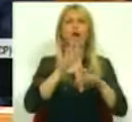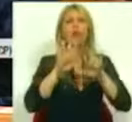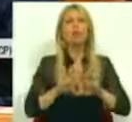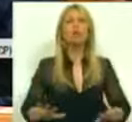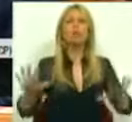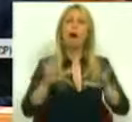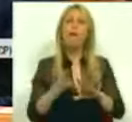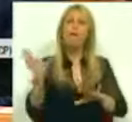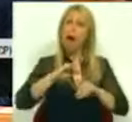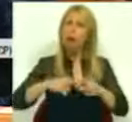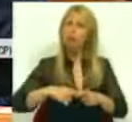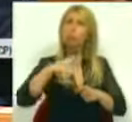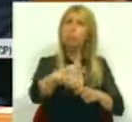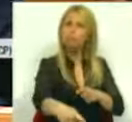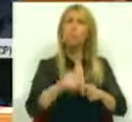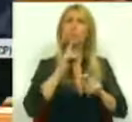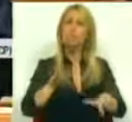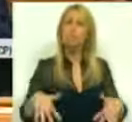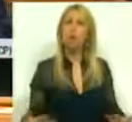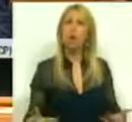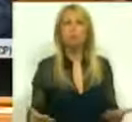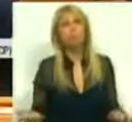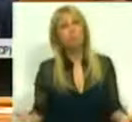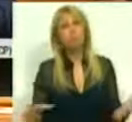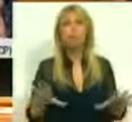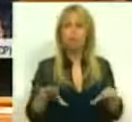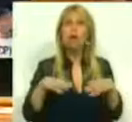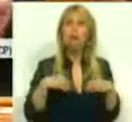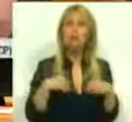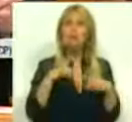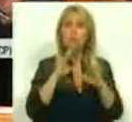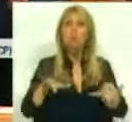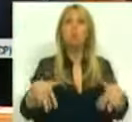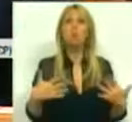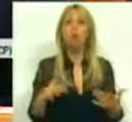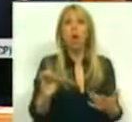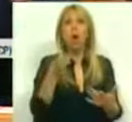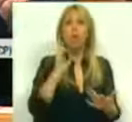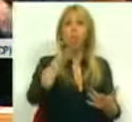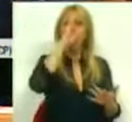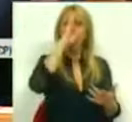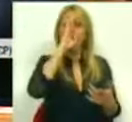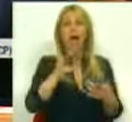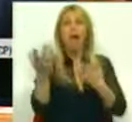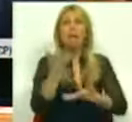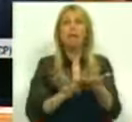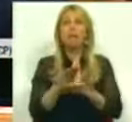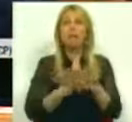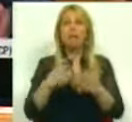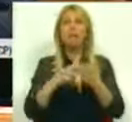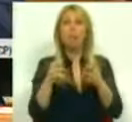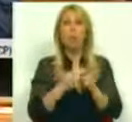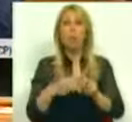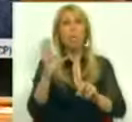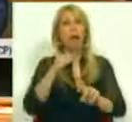e prolongada. Admito que podíamos ter começado a tratar dos nossos problemas há mais tempo